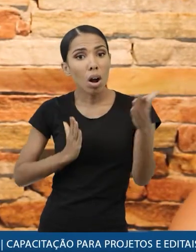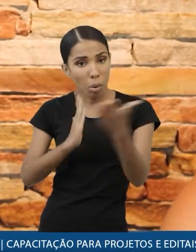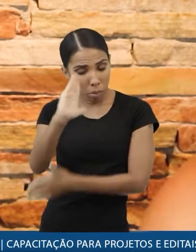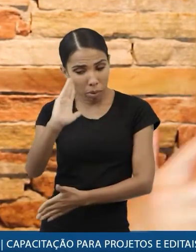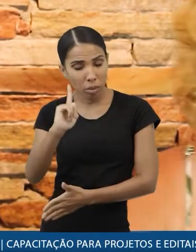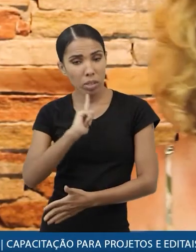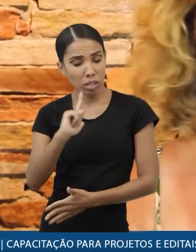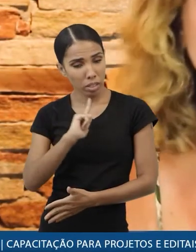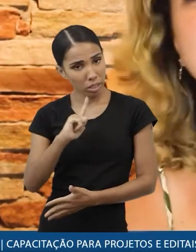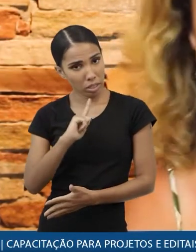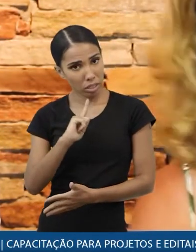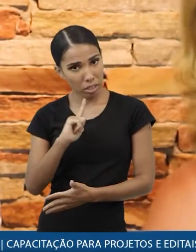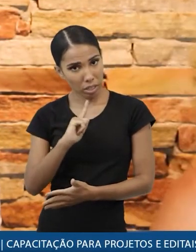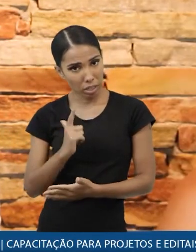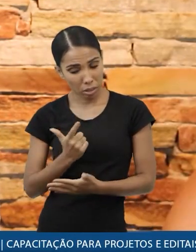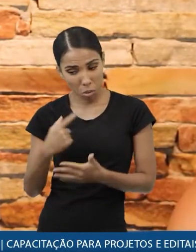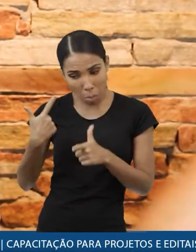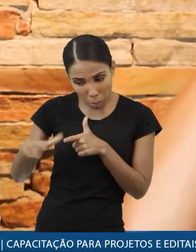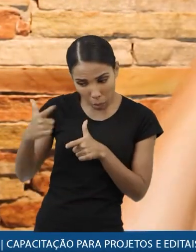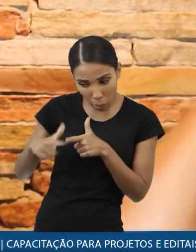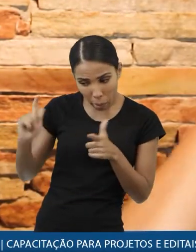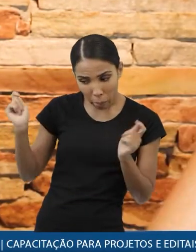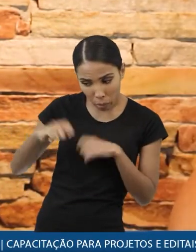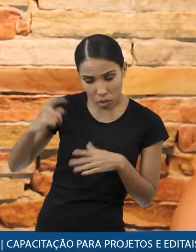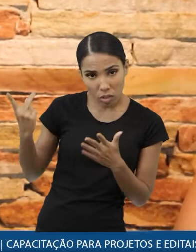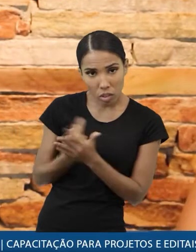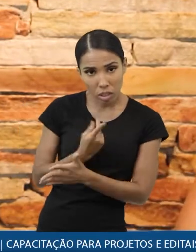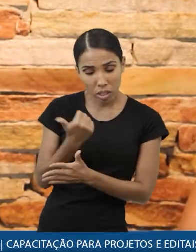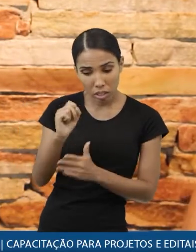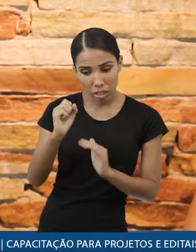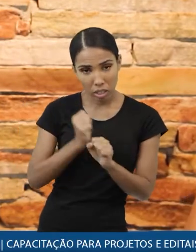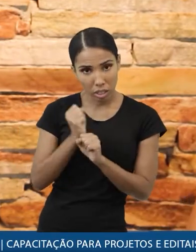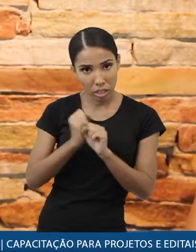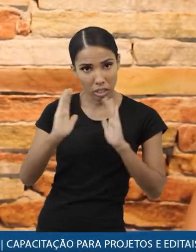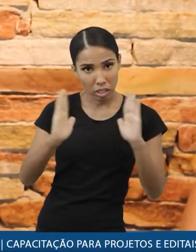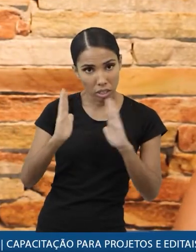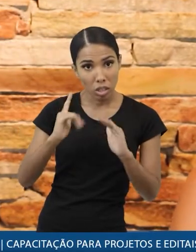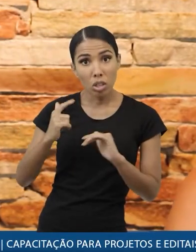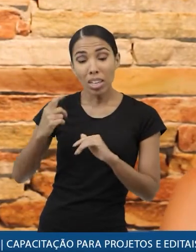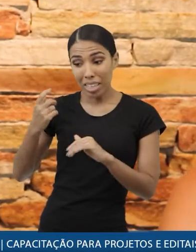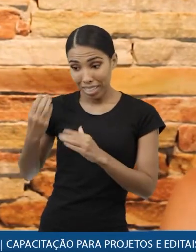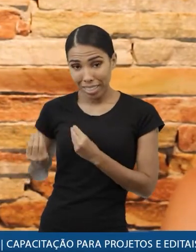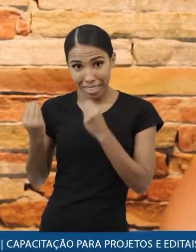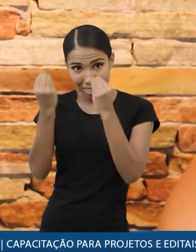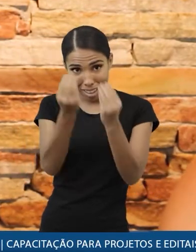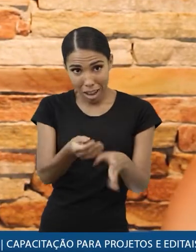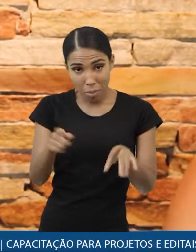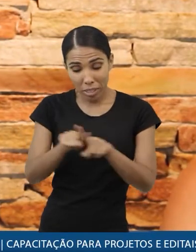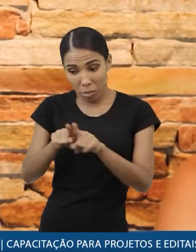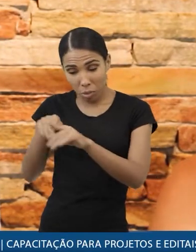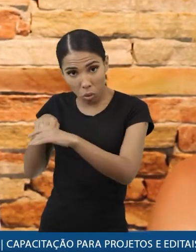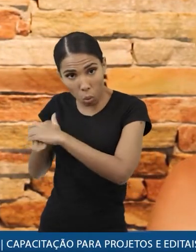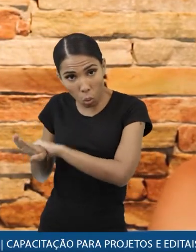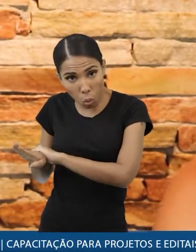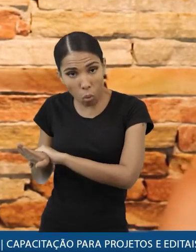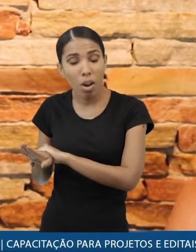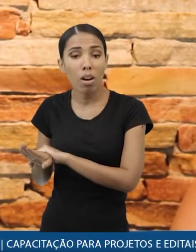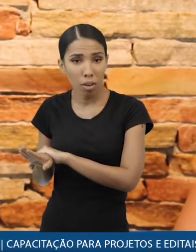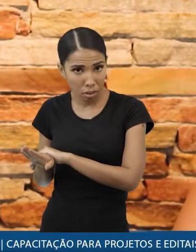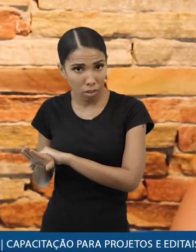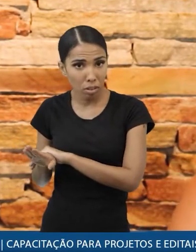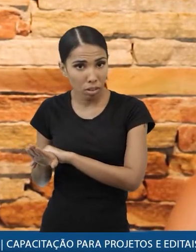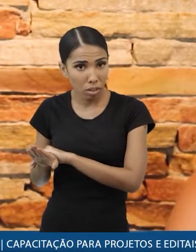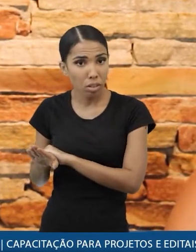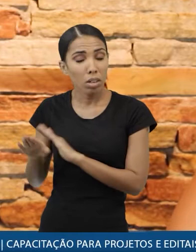aprovação ainda gerar uma diligência para você então assim não só entregue como guarde inclusive muitas vezes é importante você